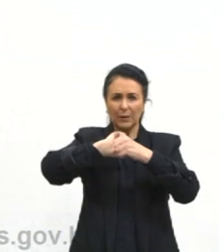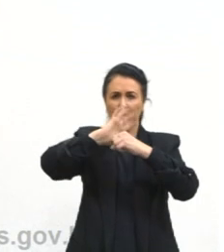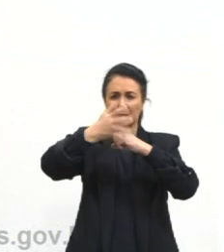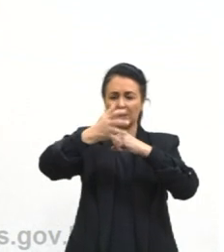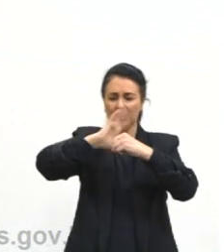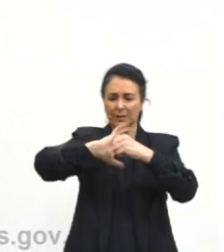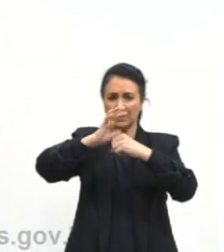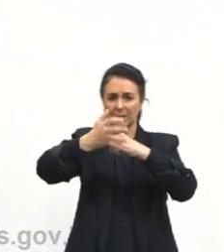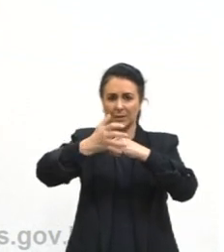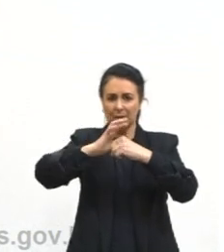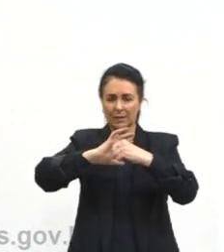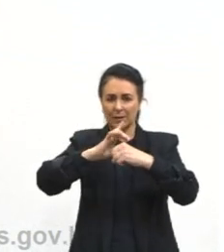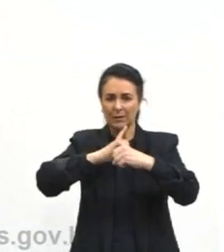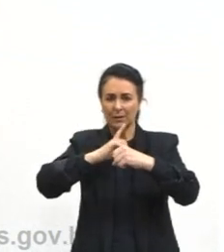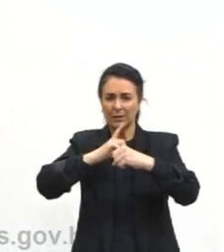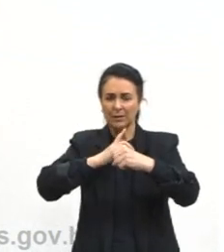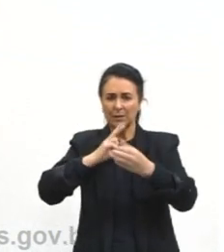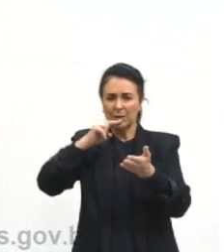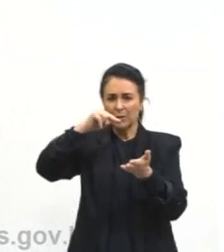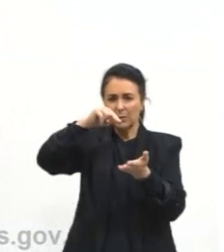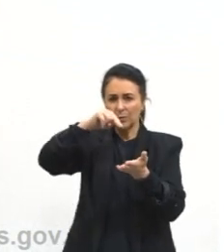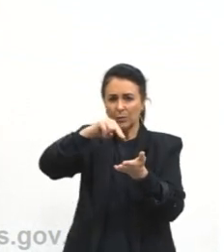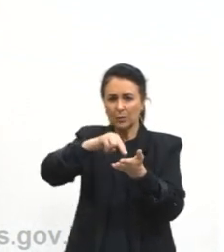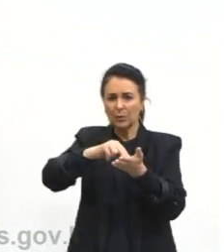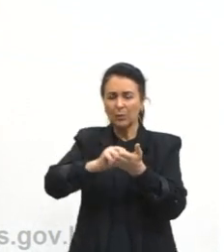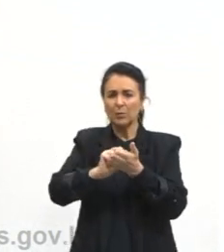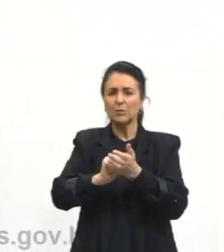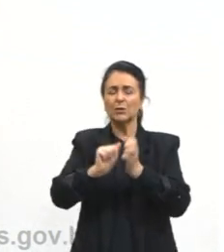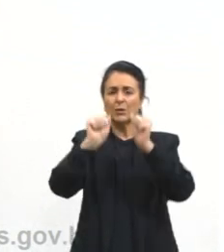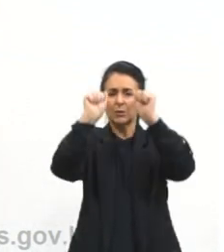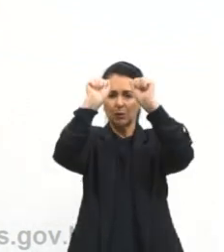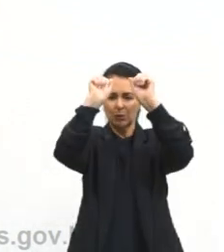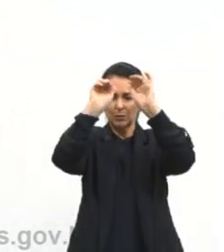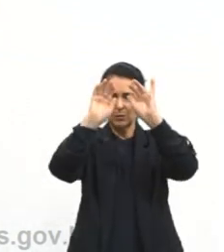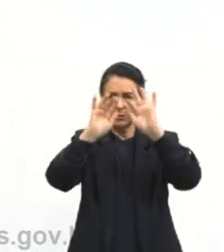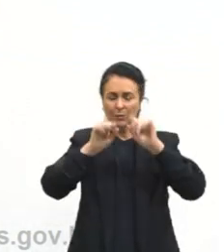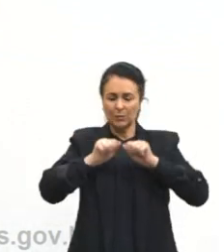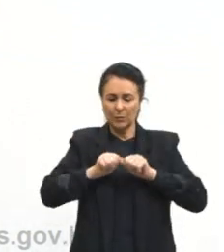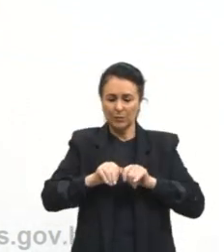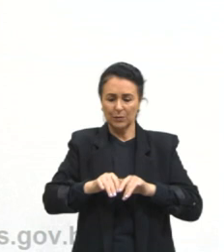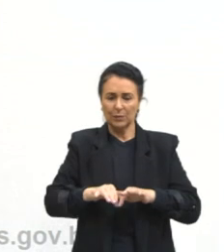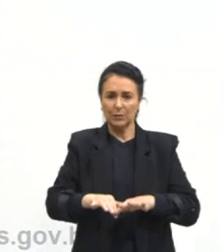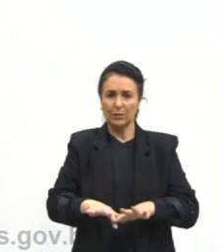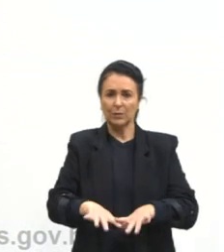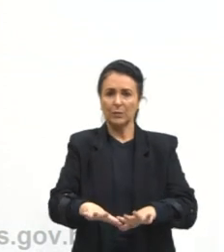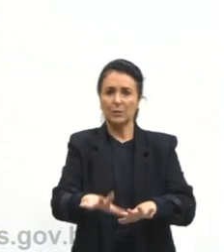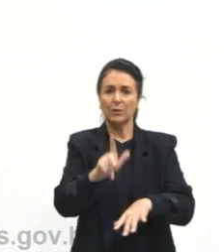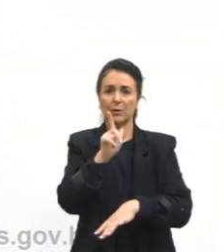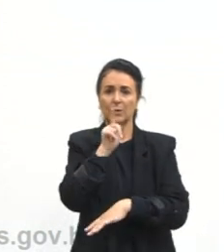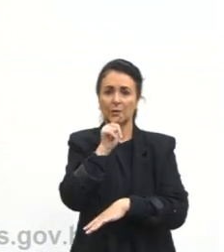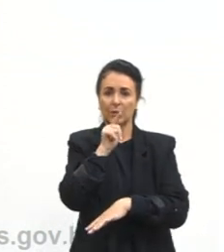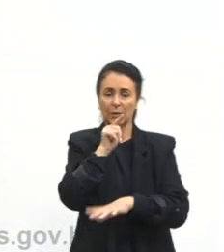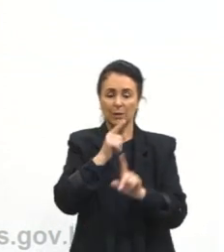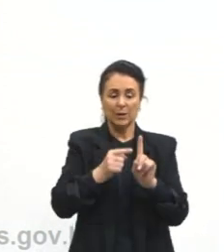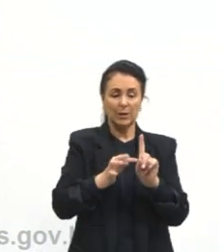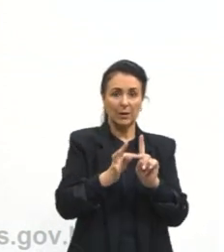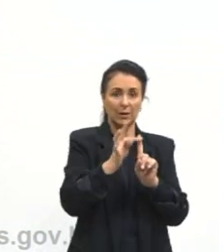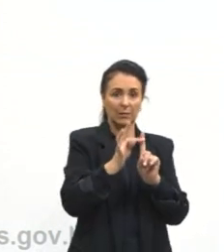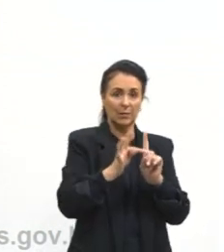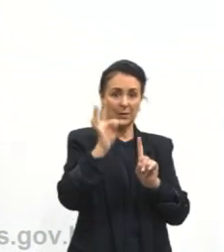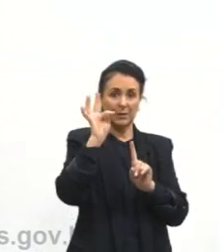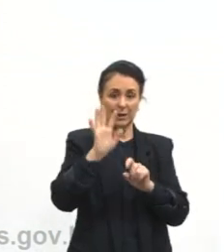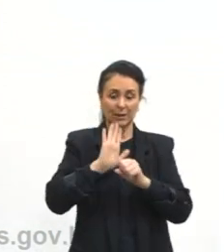funcionam como núcleos de condensação de vapor de água que, sob condições adequadas de temperatura e